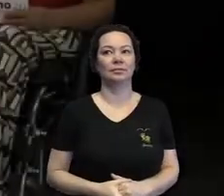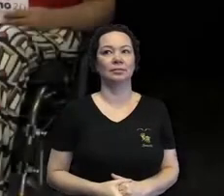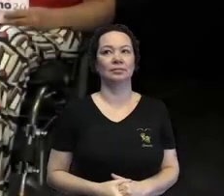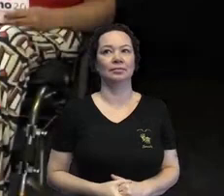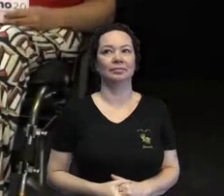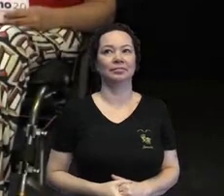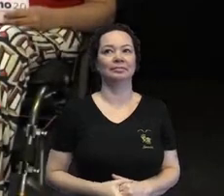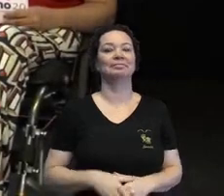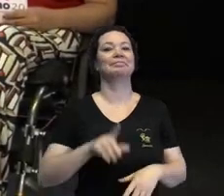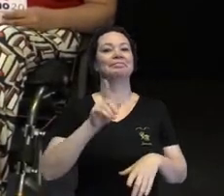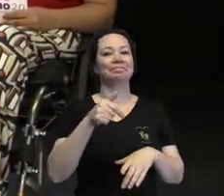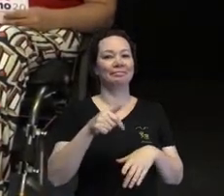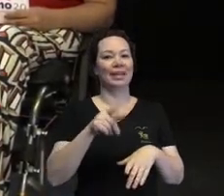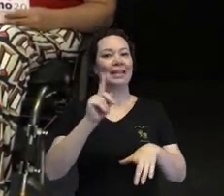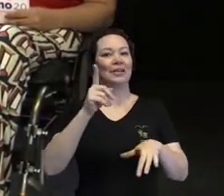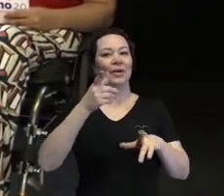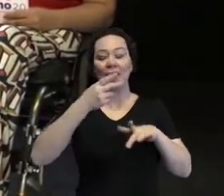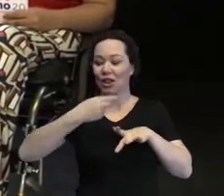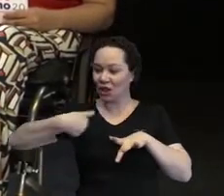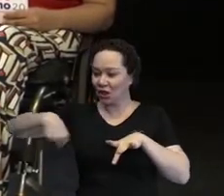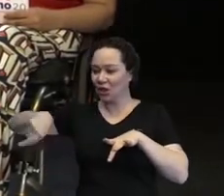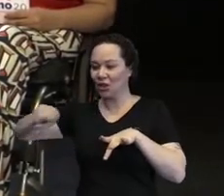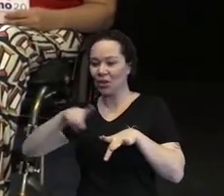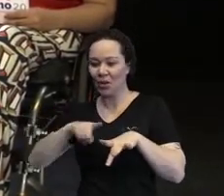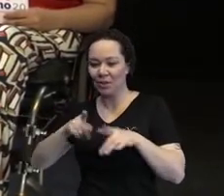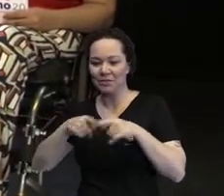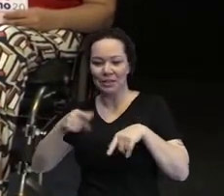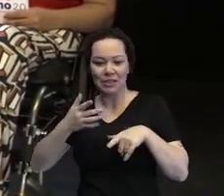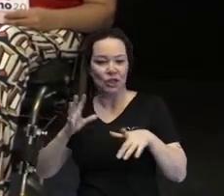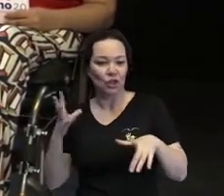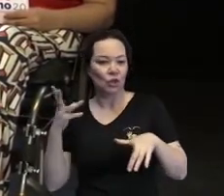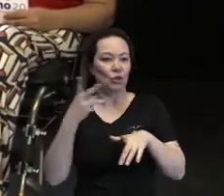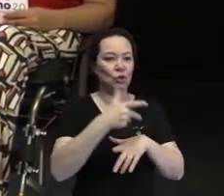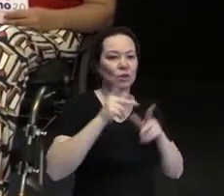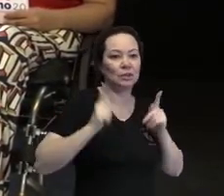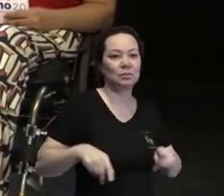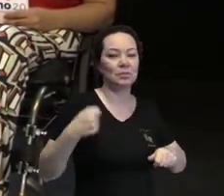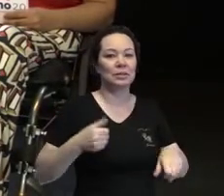Nada sobre nós sem nós, hein, Tabata? Demais, demais, demais.